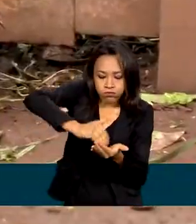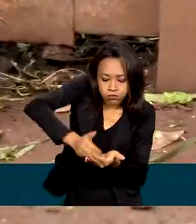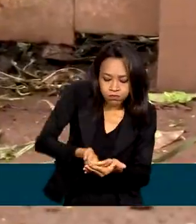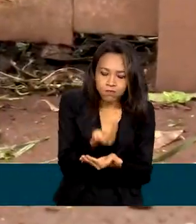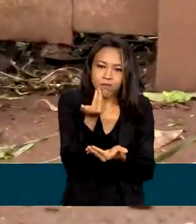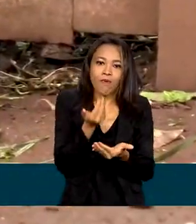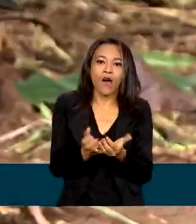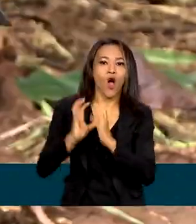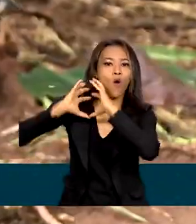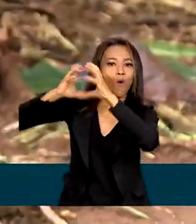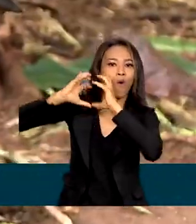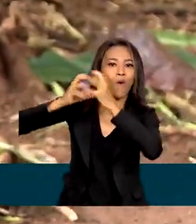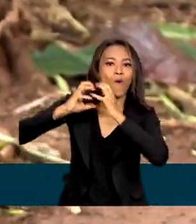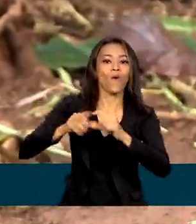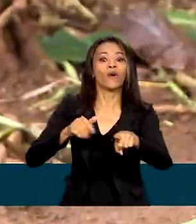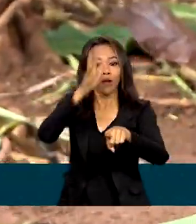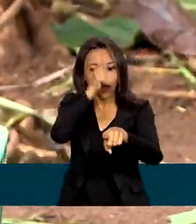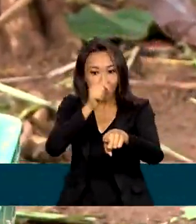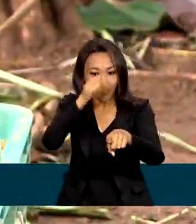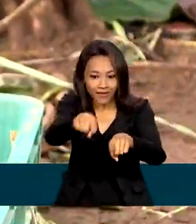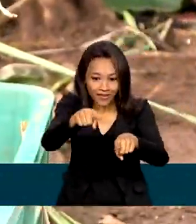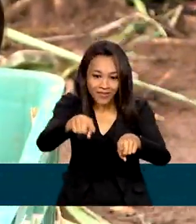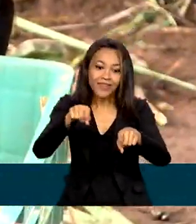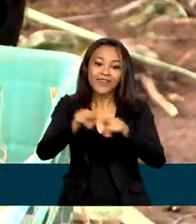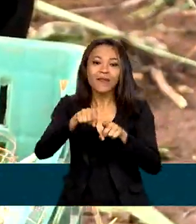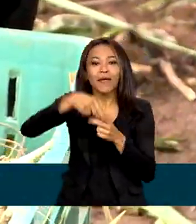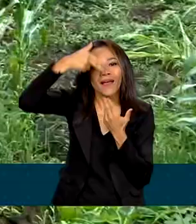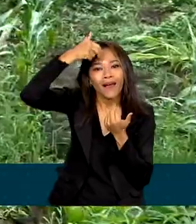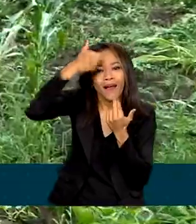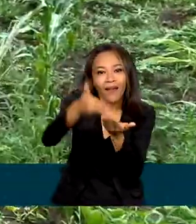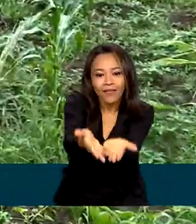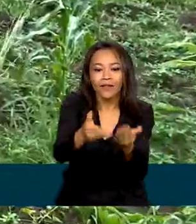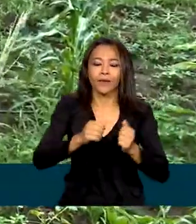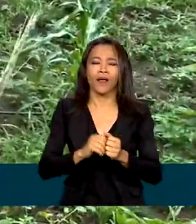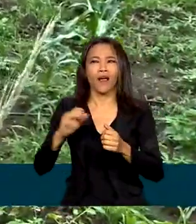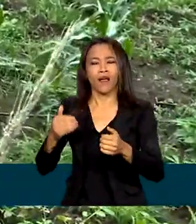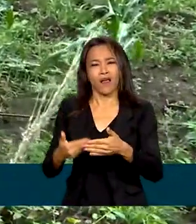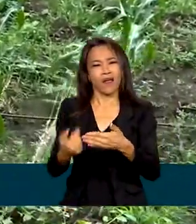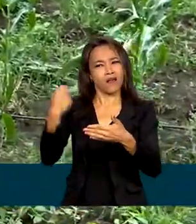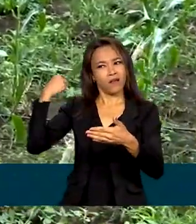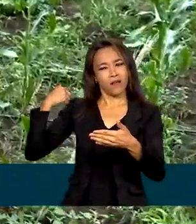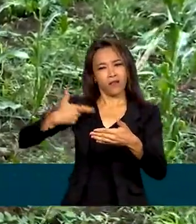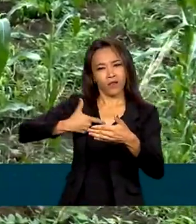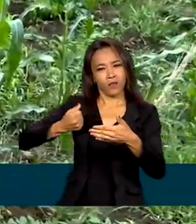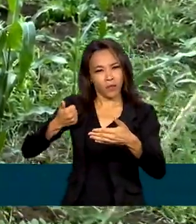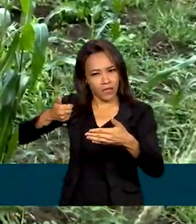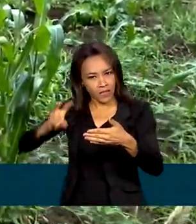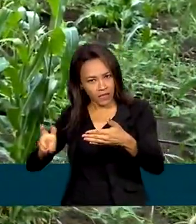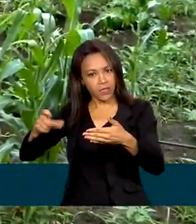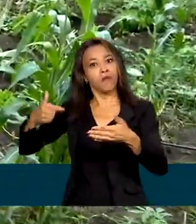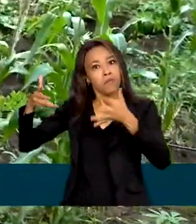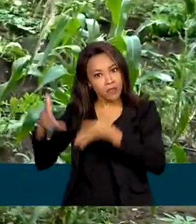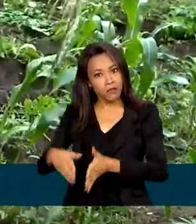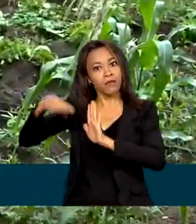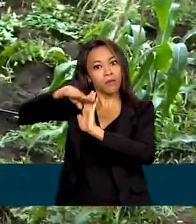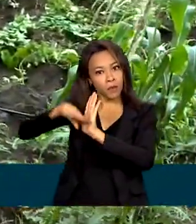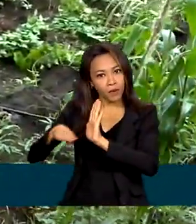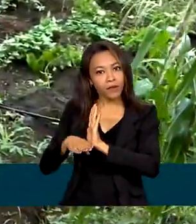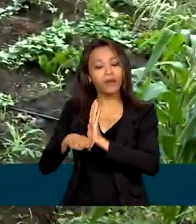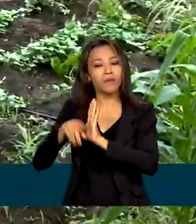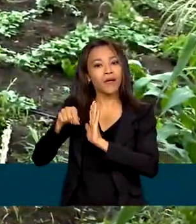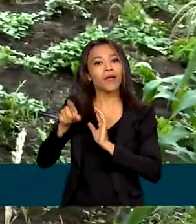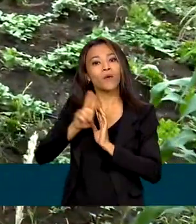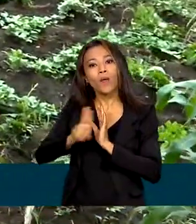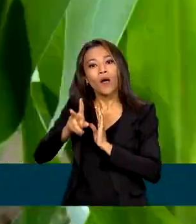além da criação de galinhas e carneiros. Até 2015, ele participava do programa de aquisição de alimentos. Por meio